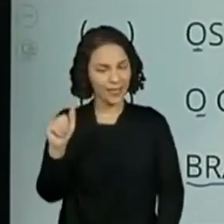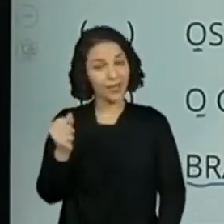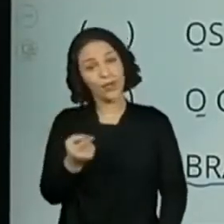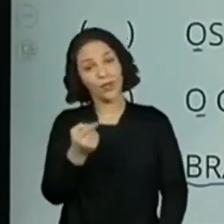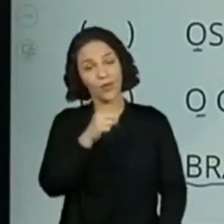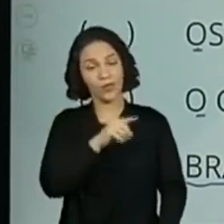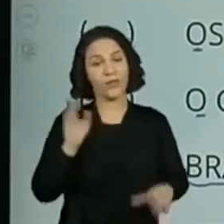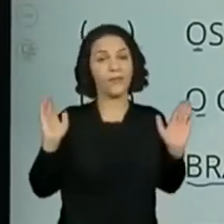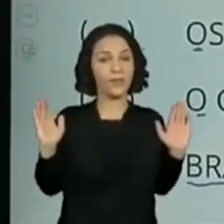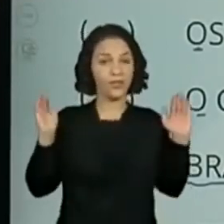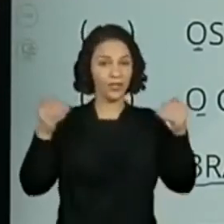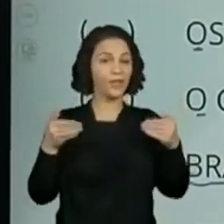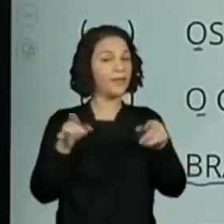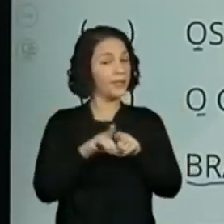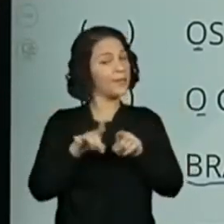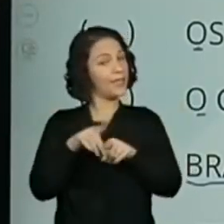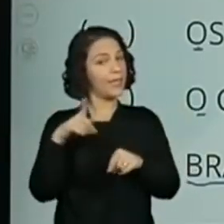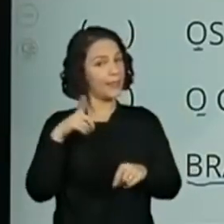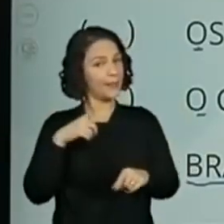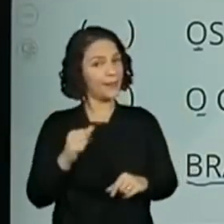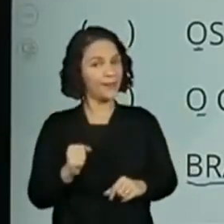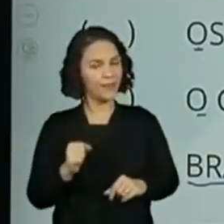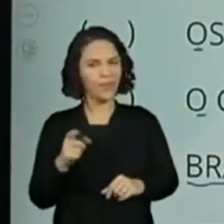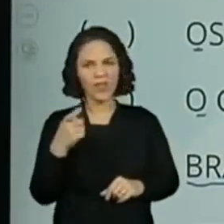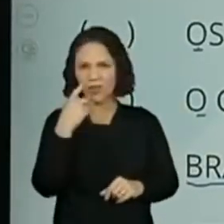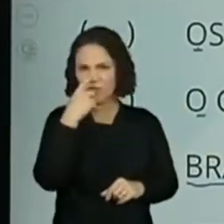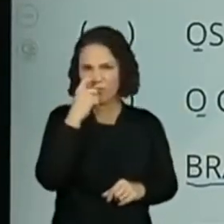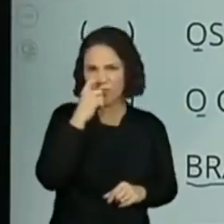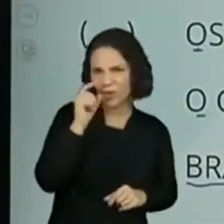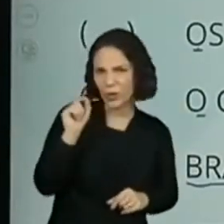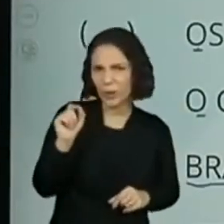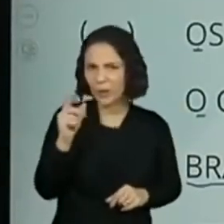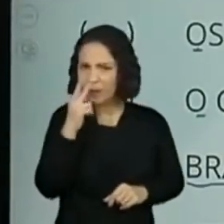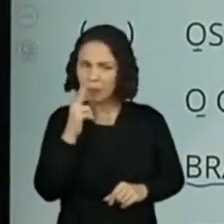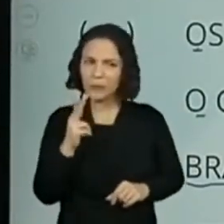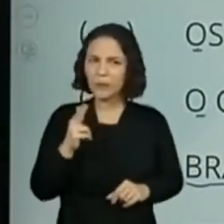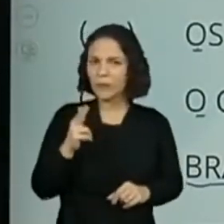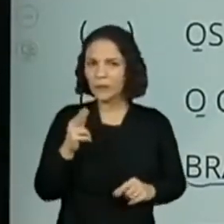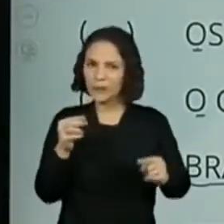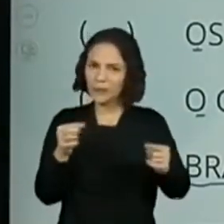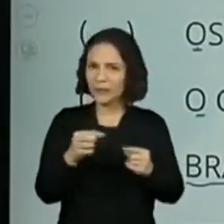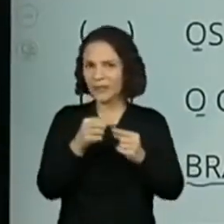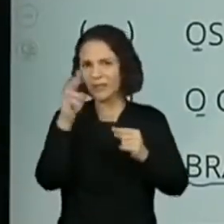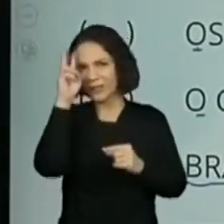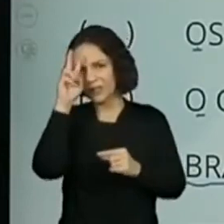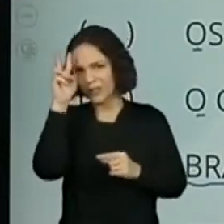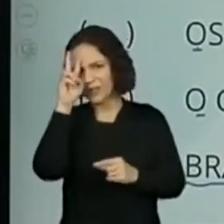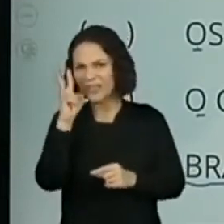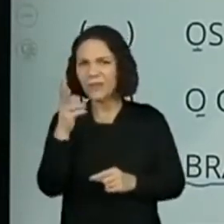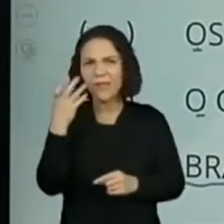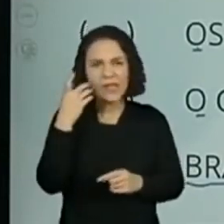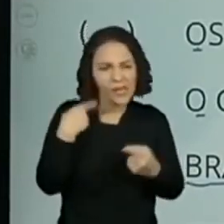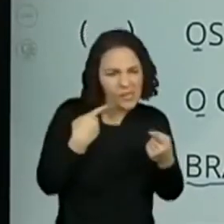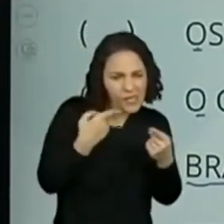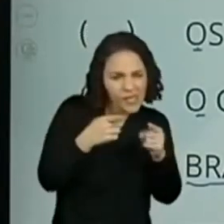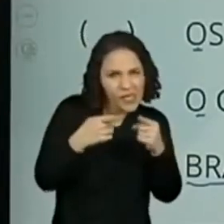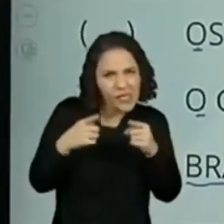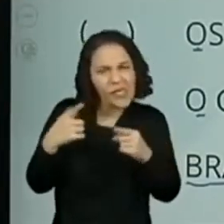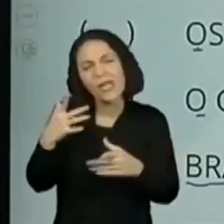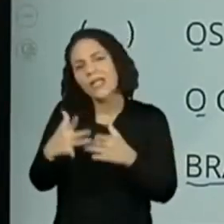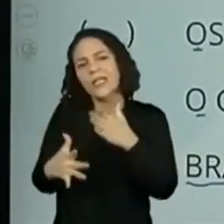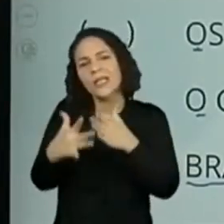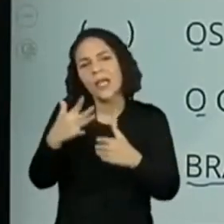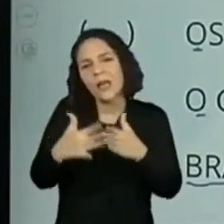bruxas, né? Uma personagem ali que dá todo um charme, porque ela vai sempre querer atrapalhar os nossos